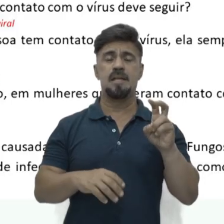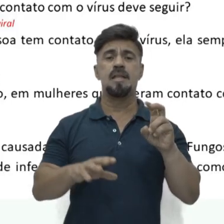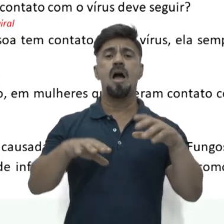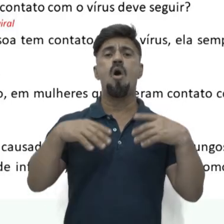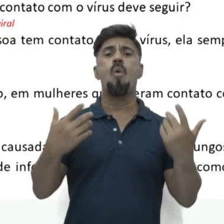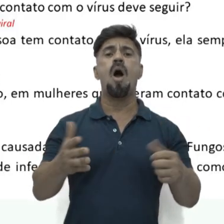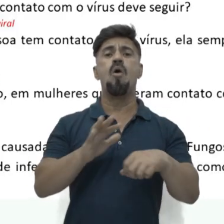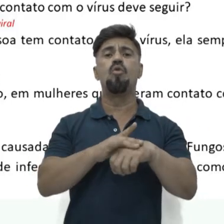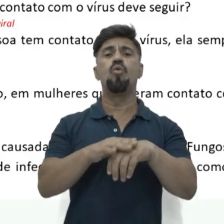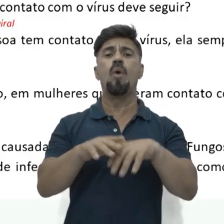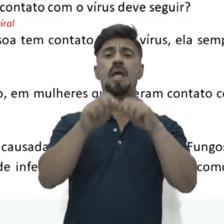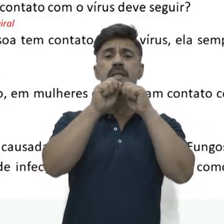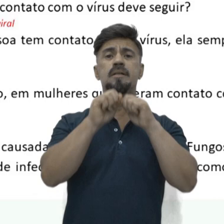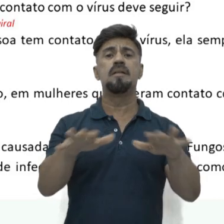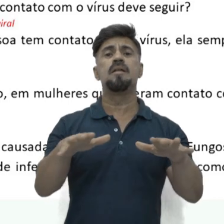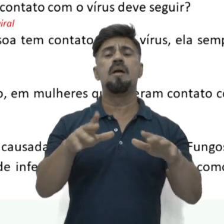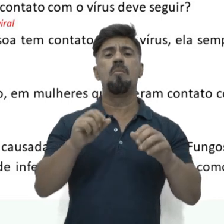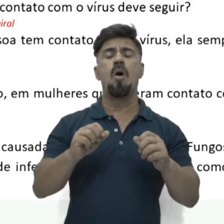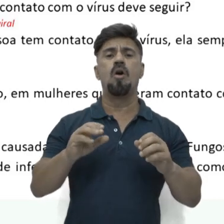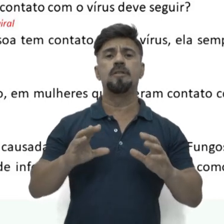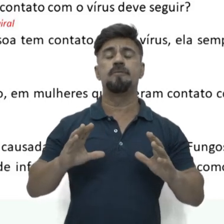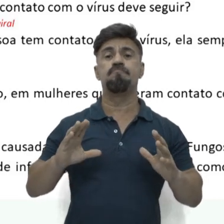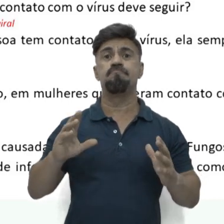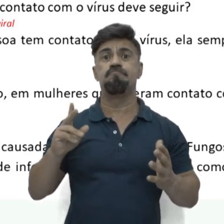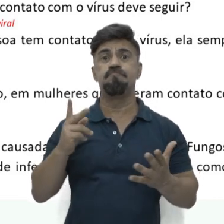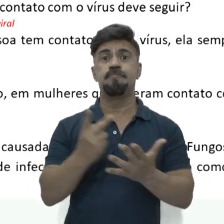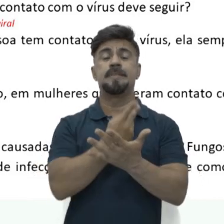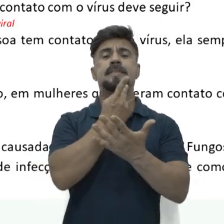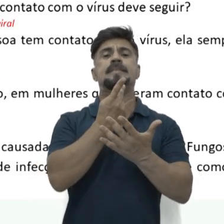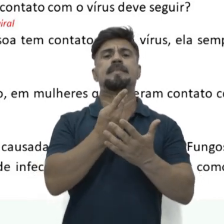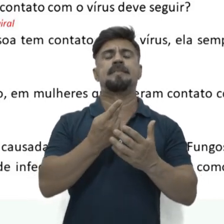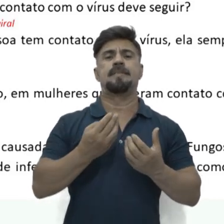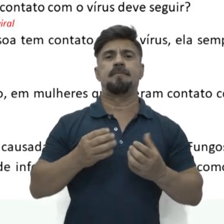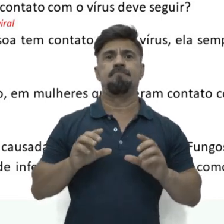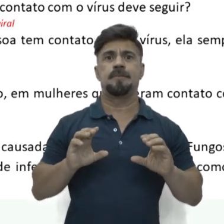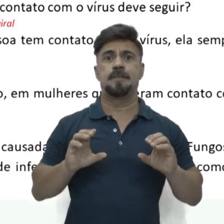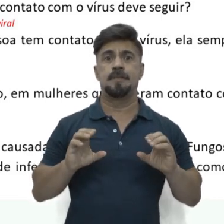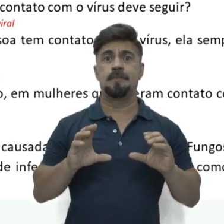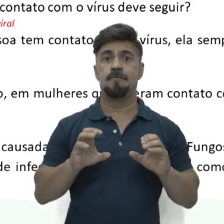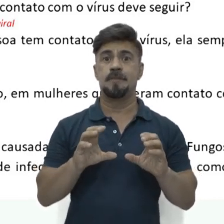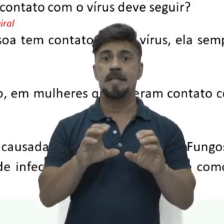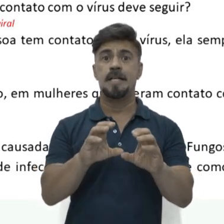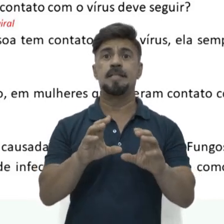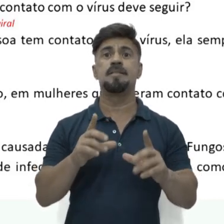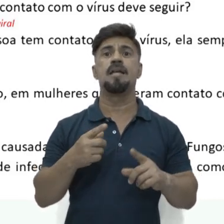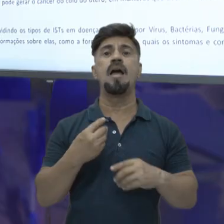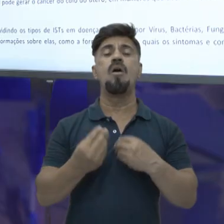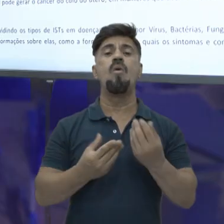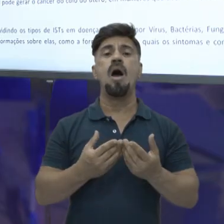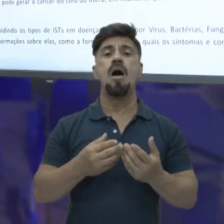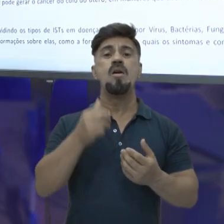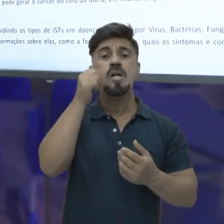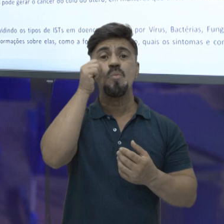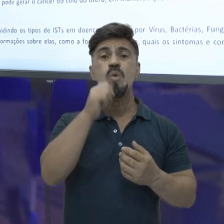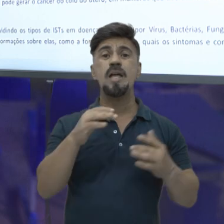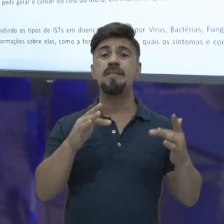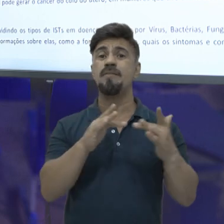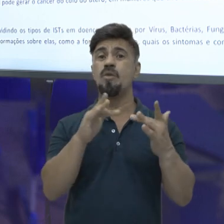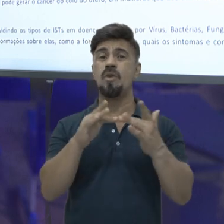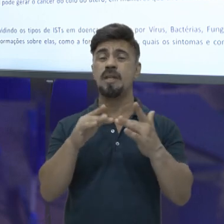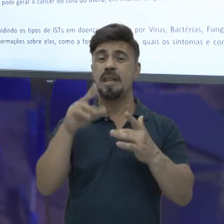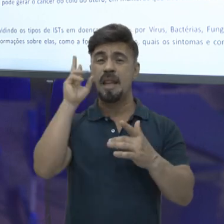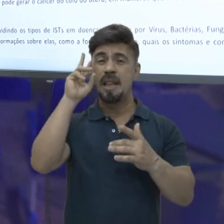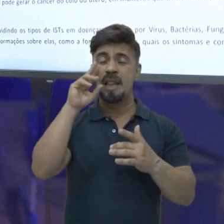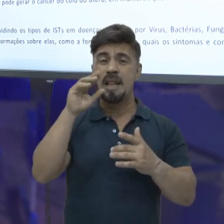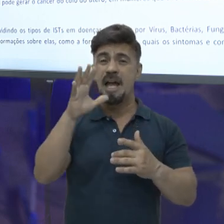Qual doença sexualmente transmissível pode gerar o câncer do colo do útero em mulheres que tiveram contato com ela? Então, lembra que eu falei